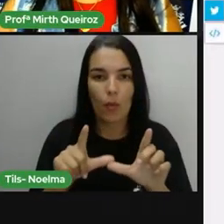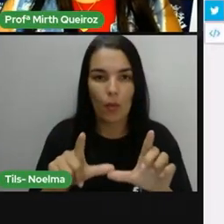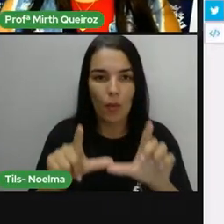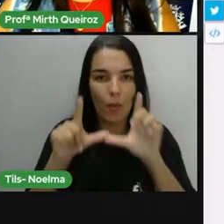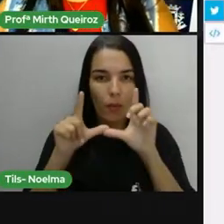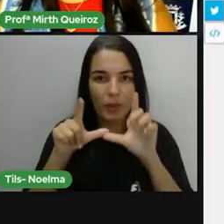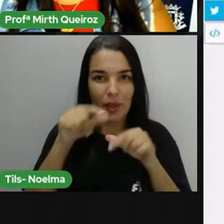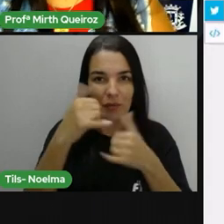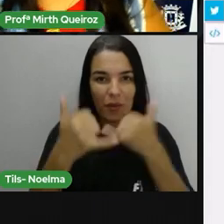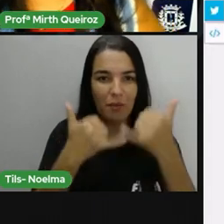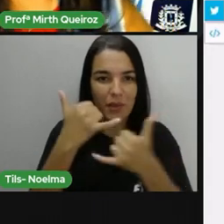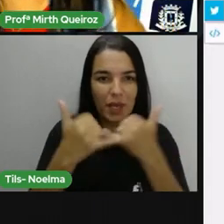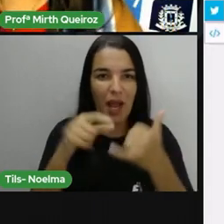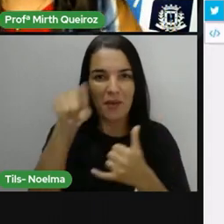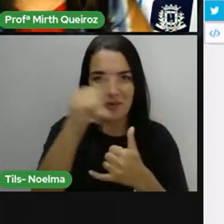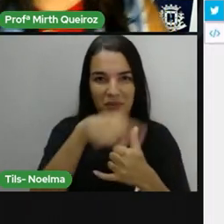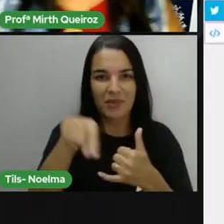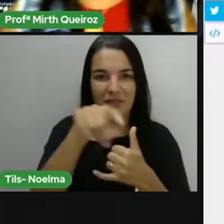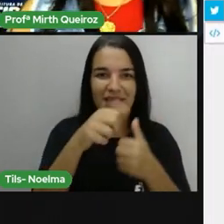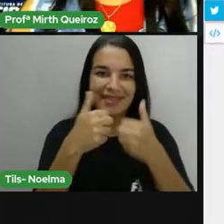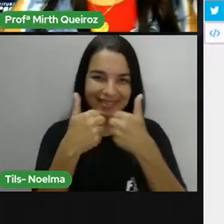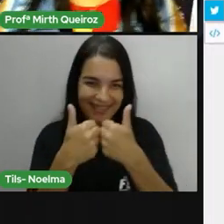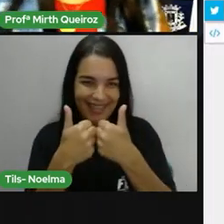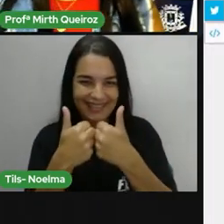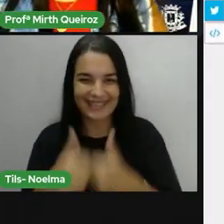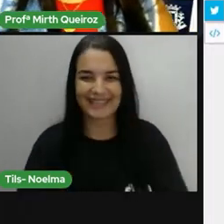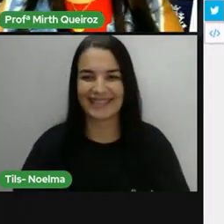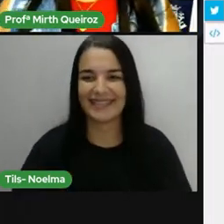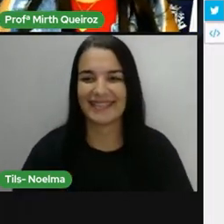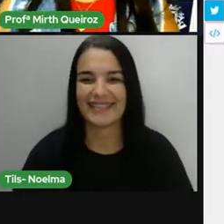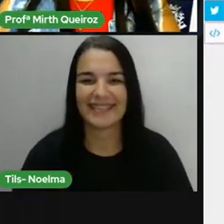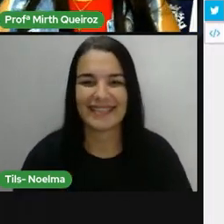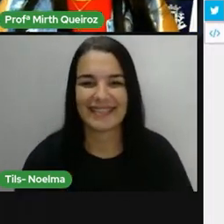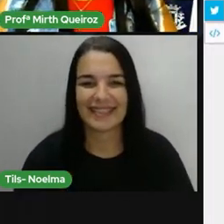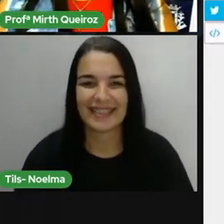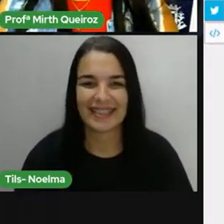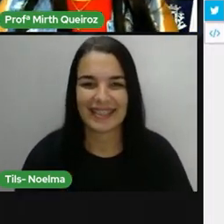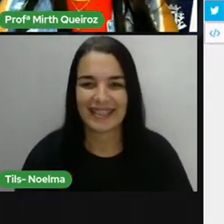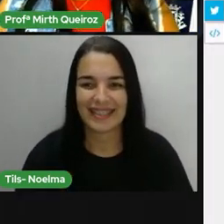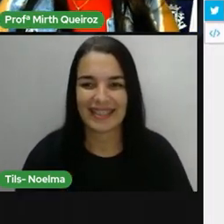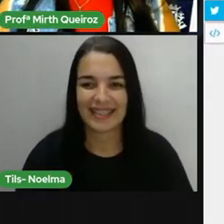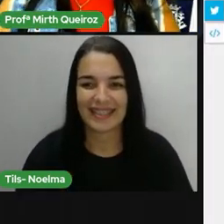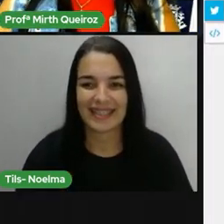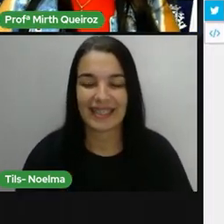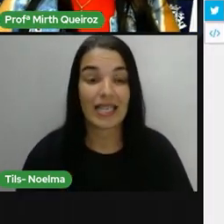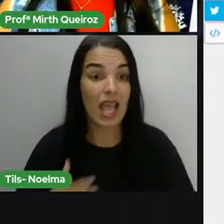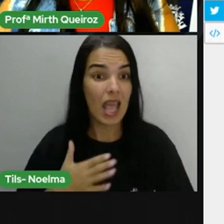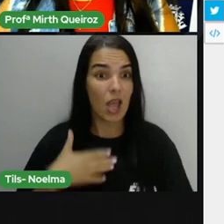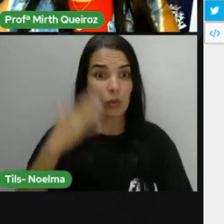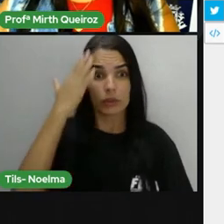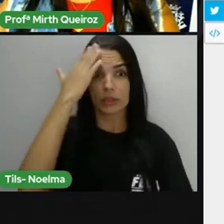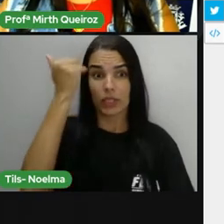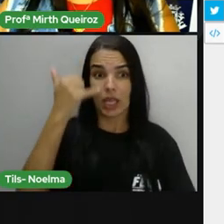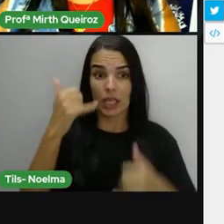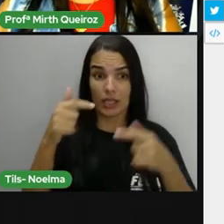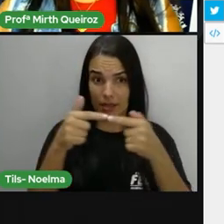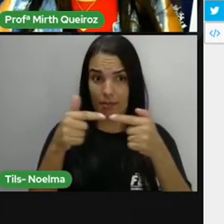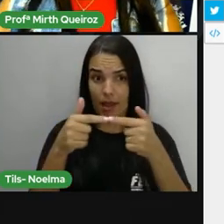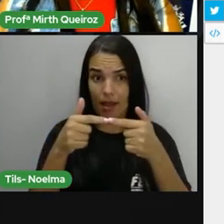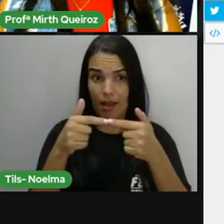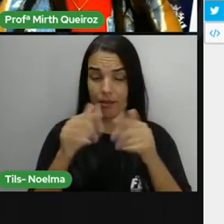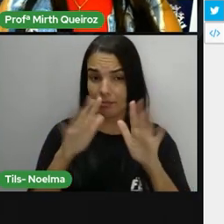eu vou brincar aqui com vocês agora, tá? Vamos, vamos começar. Eu sei rimar? Vamos ver.